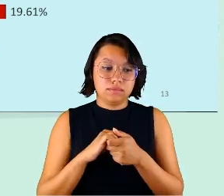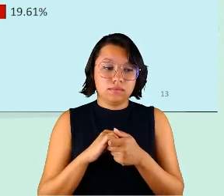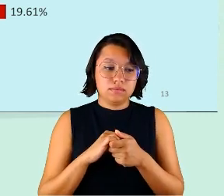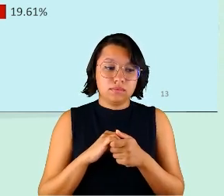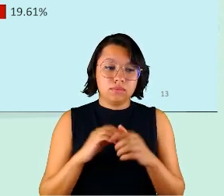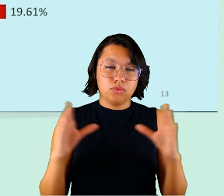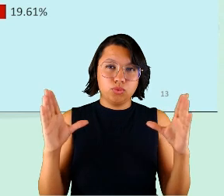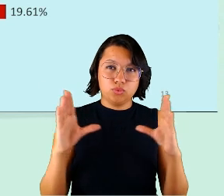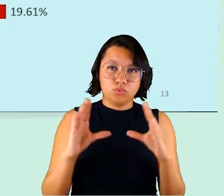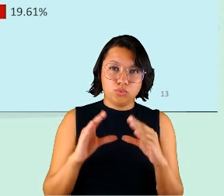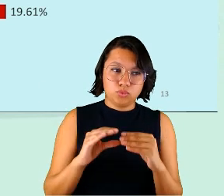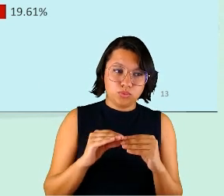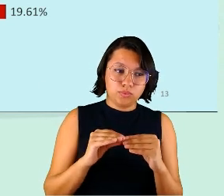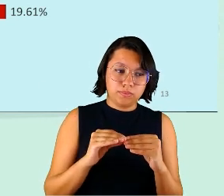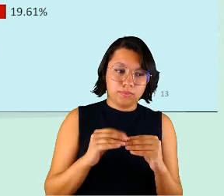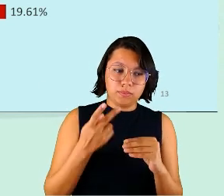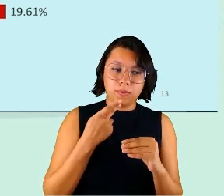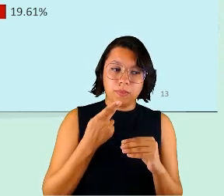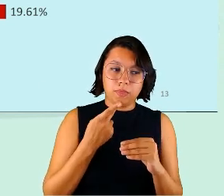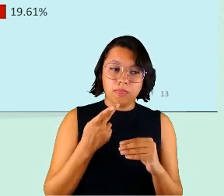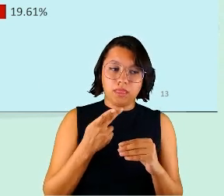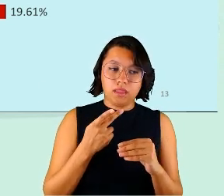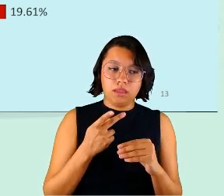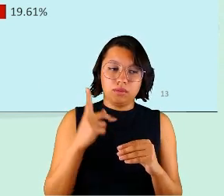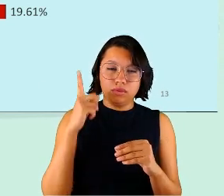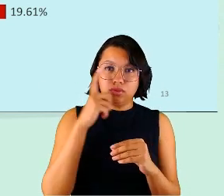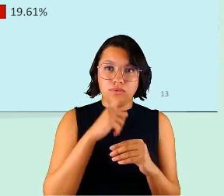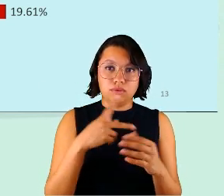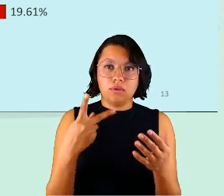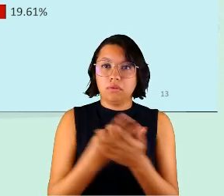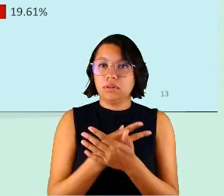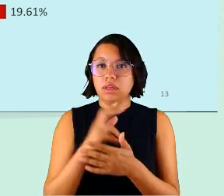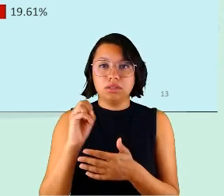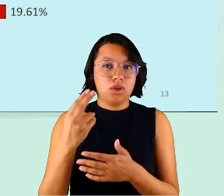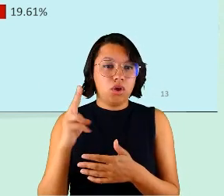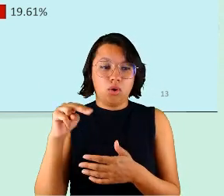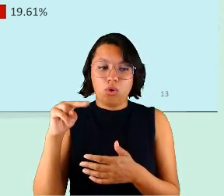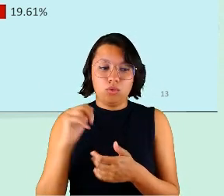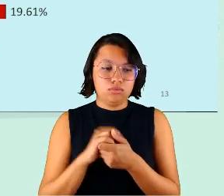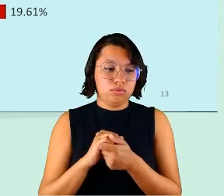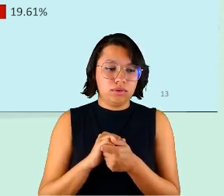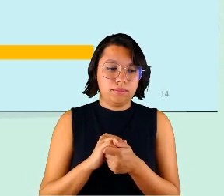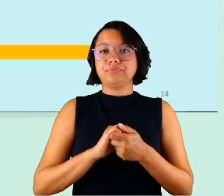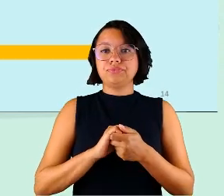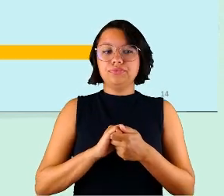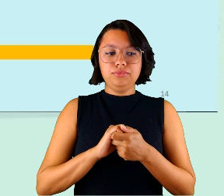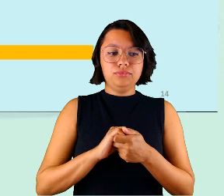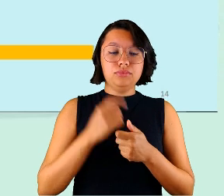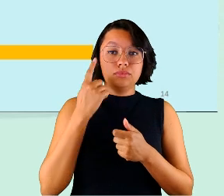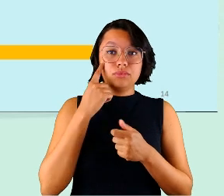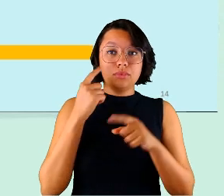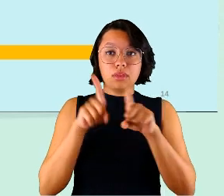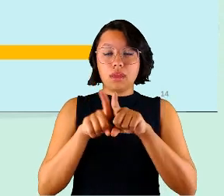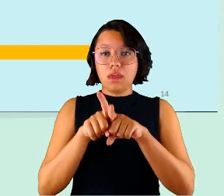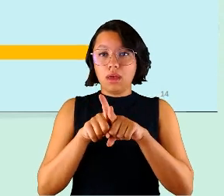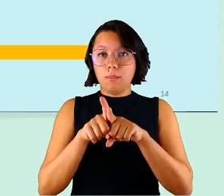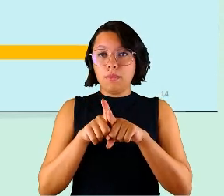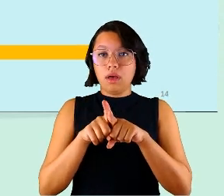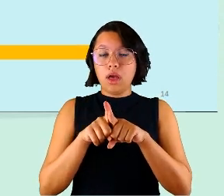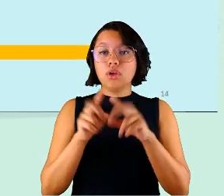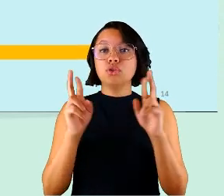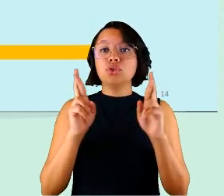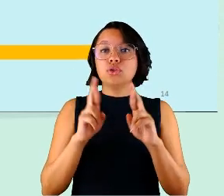e uma minoria aqui né falando que raramente ou nunca vimos também a questão